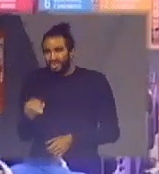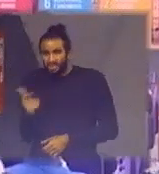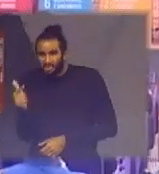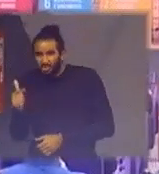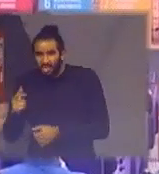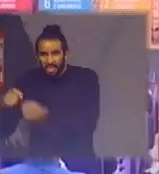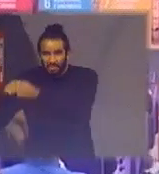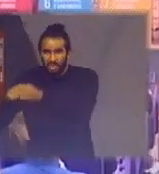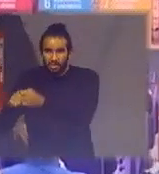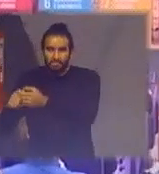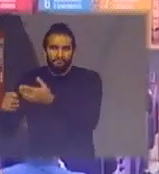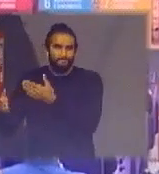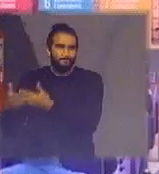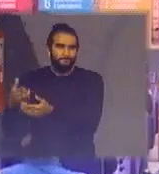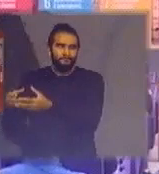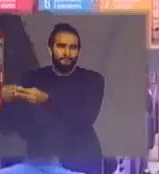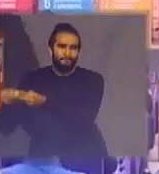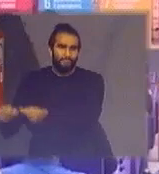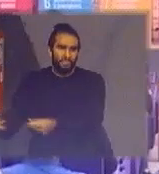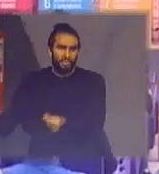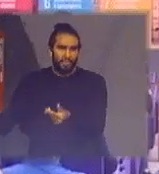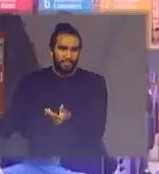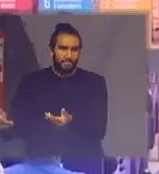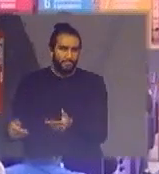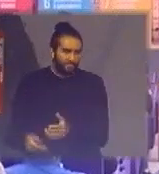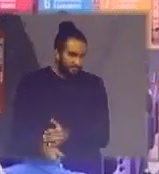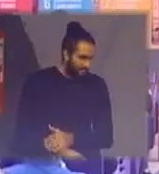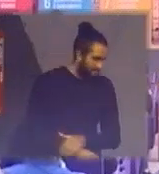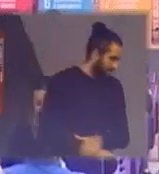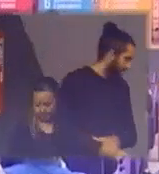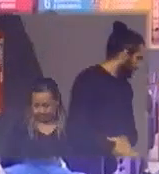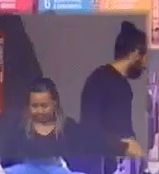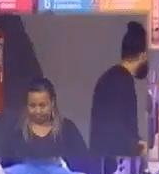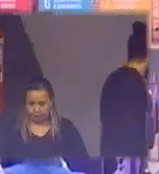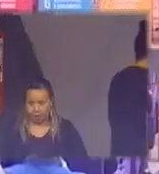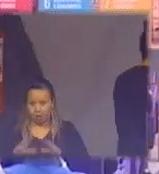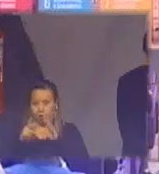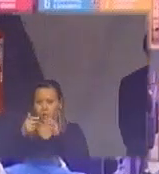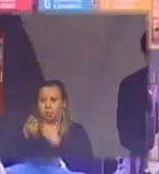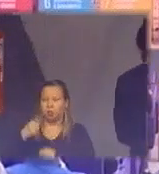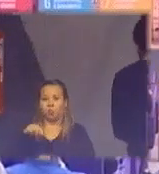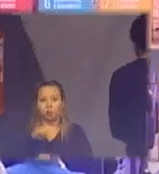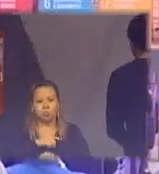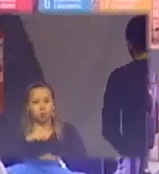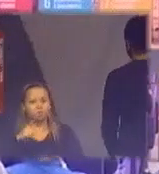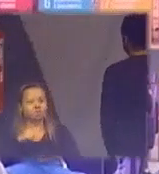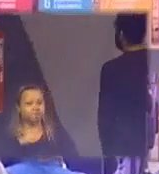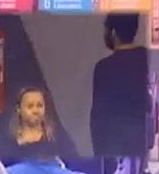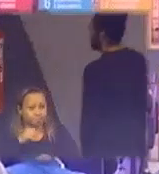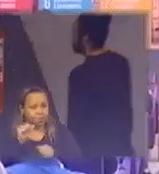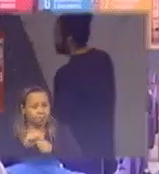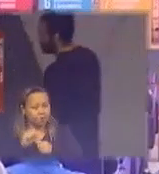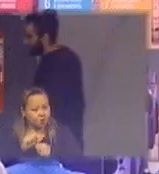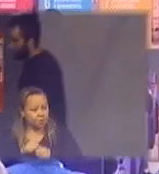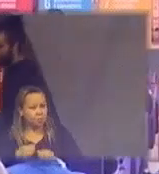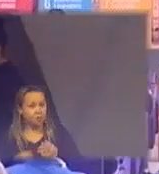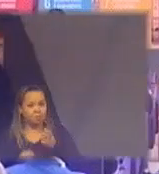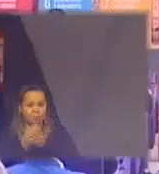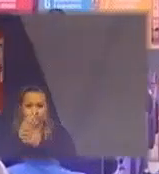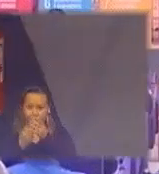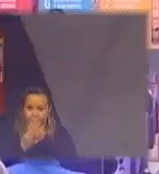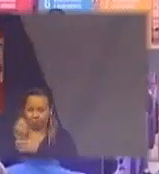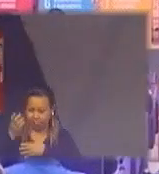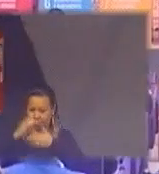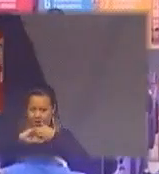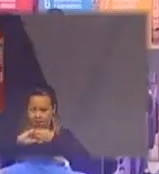e a gente com a proposta do manual da divulgação toda que a gente tem feito agora é estabelecimento de parcerias para fazer o manual a